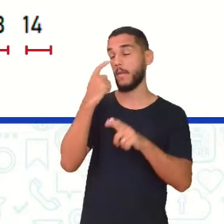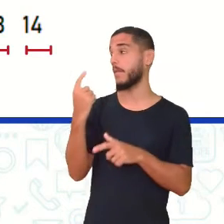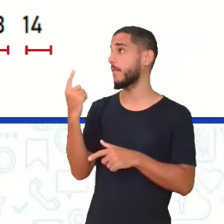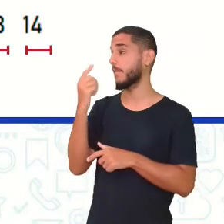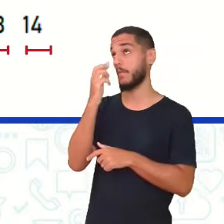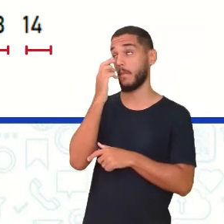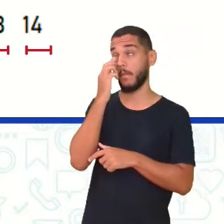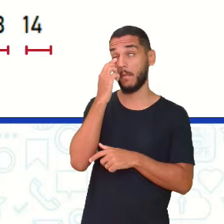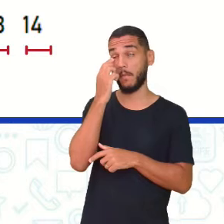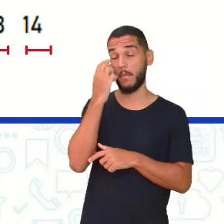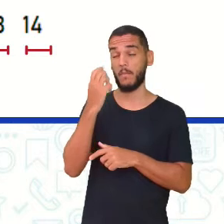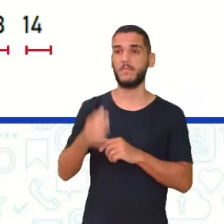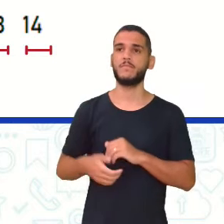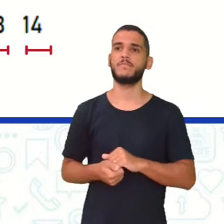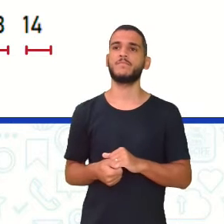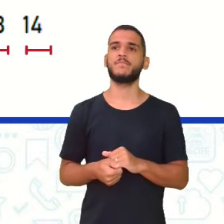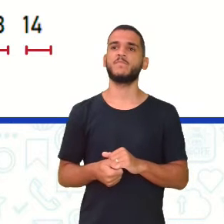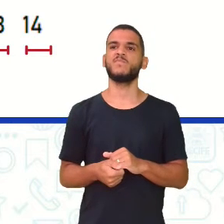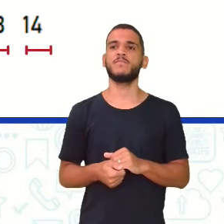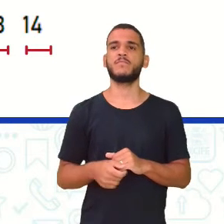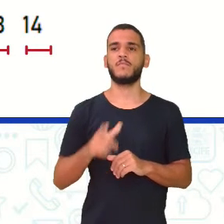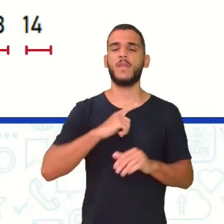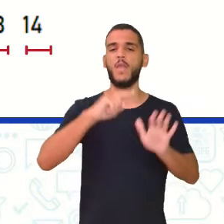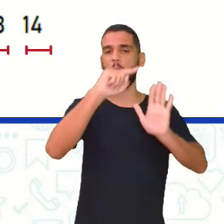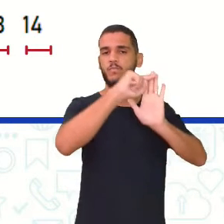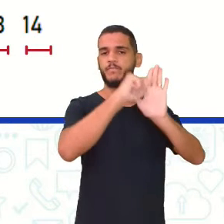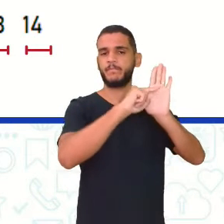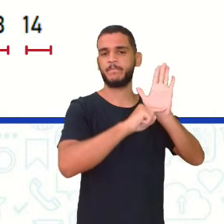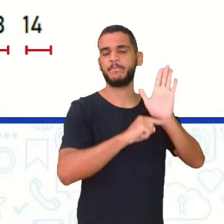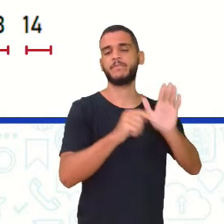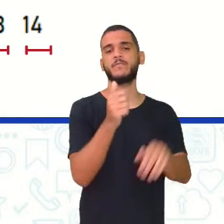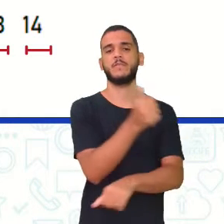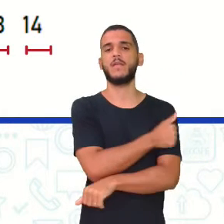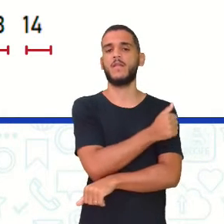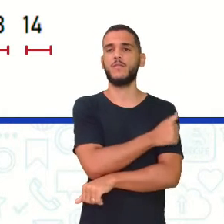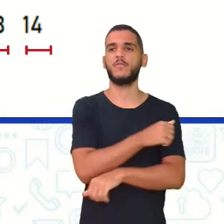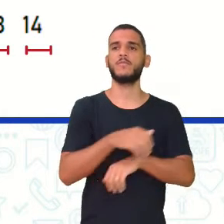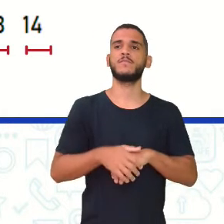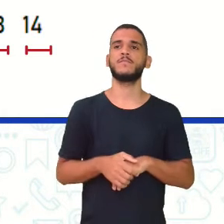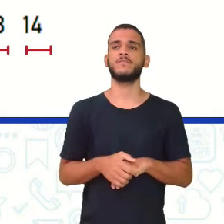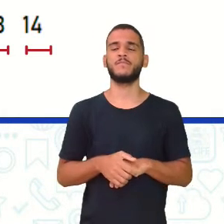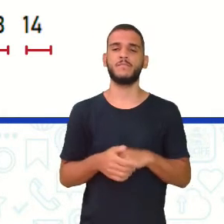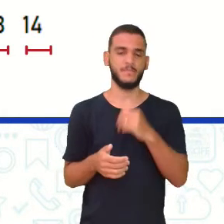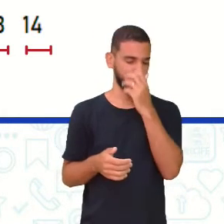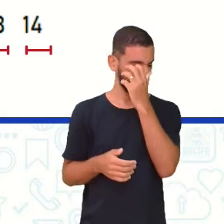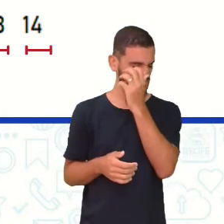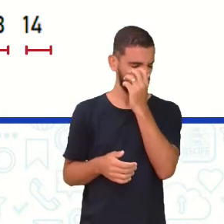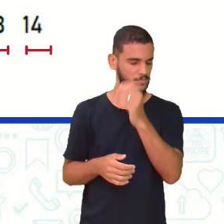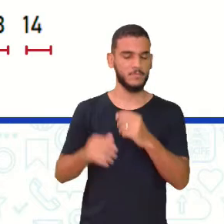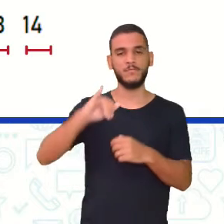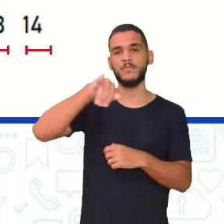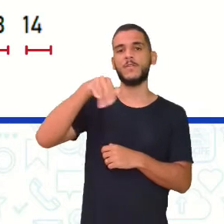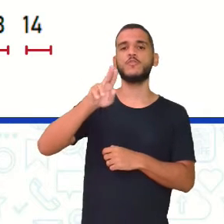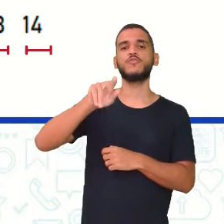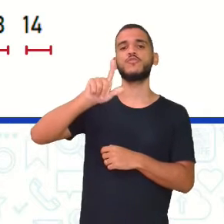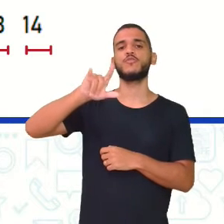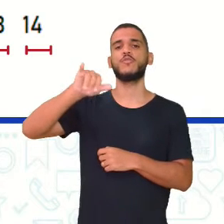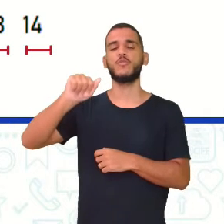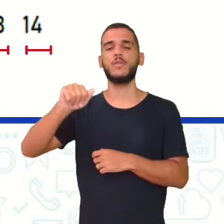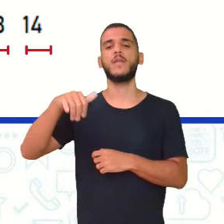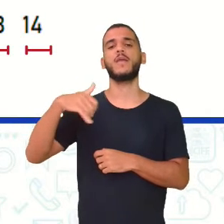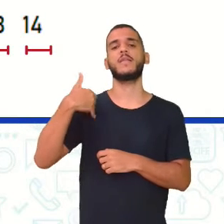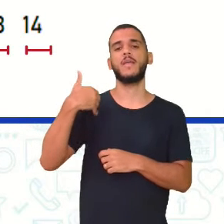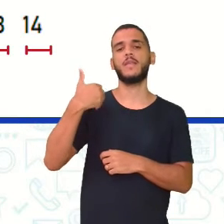aí Eu botei aí Uma lista de estudantes Eu botei Júlia A idade de Júlia É 11 anos A de Marcos É 13